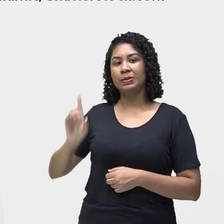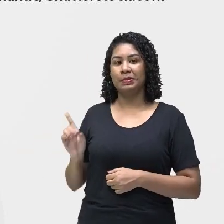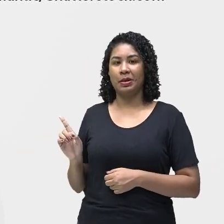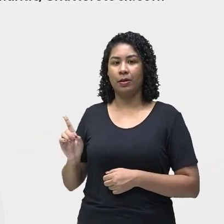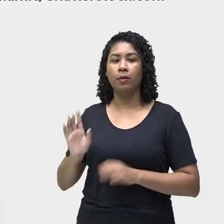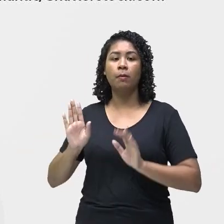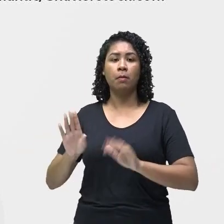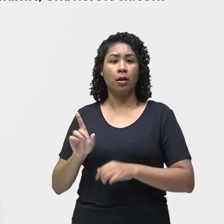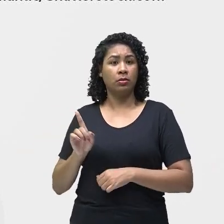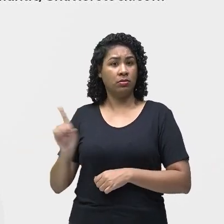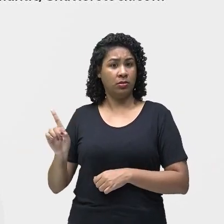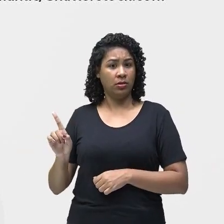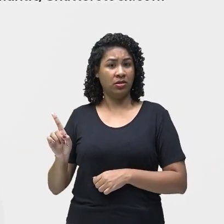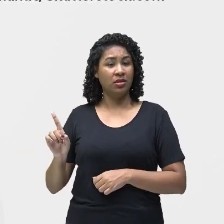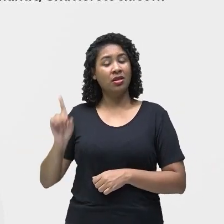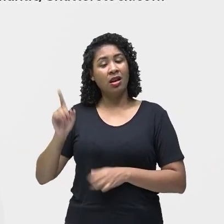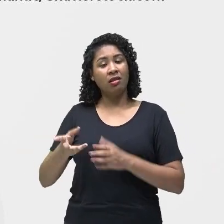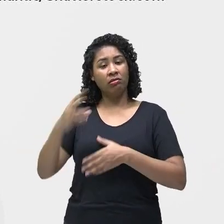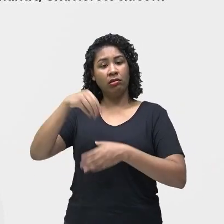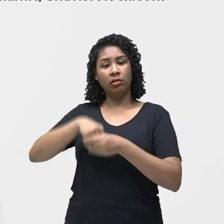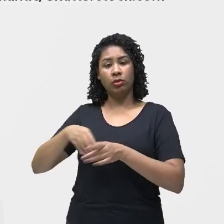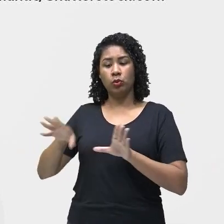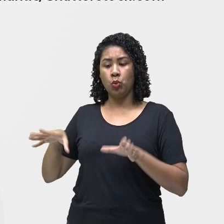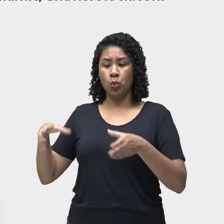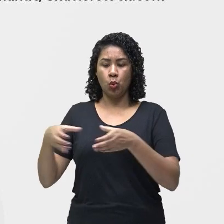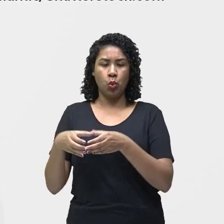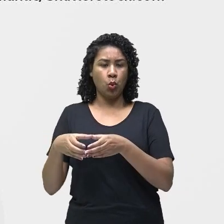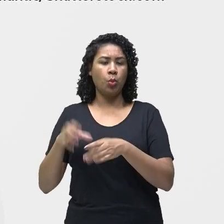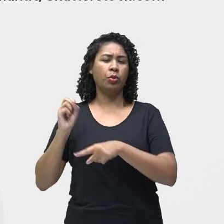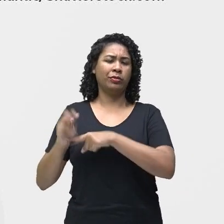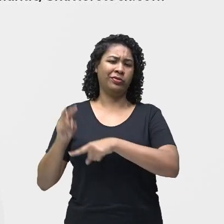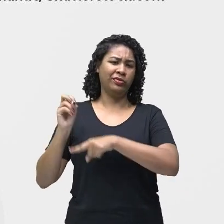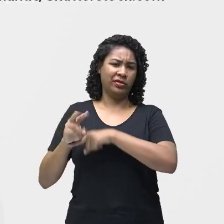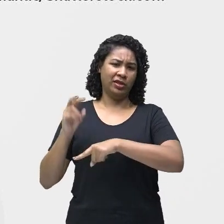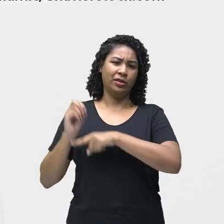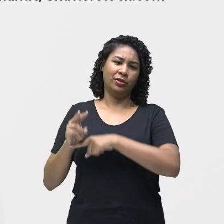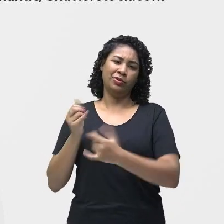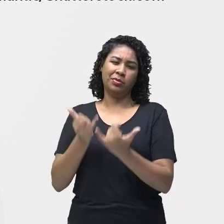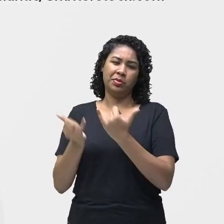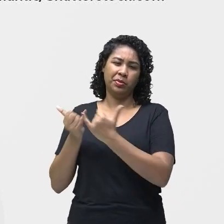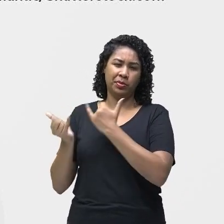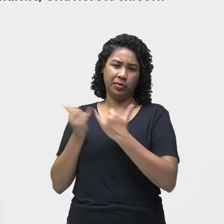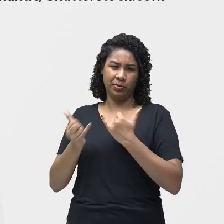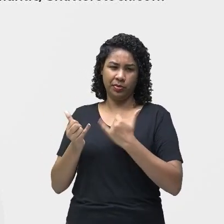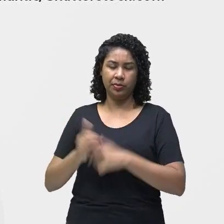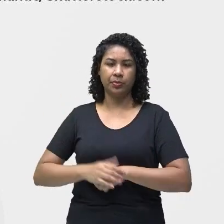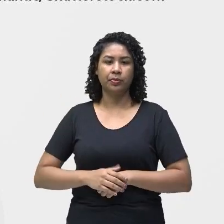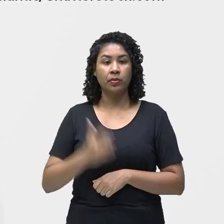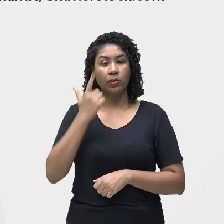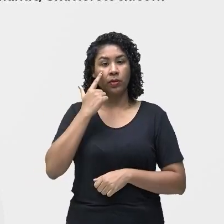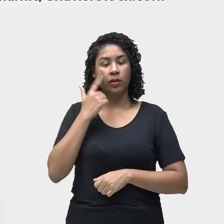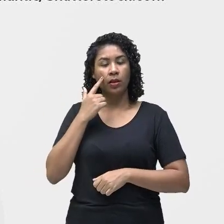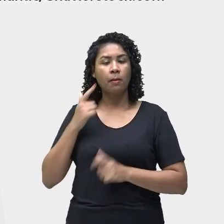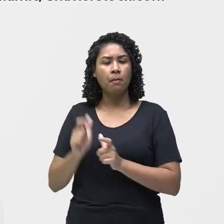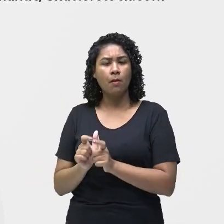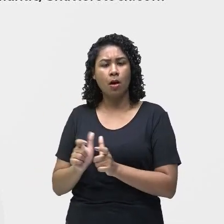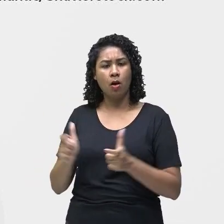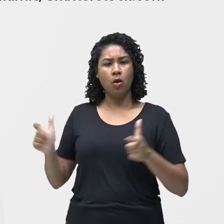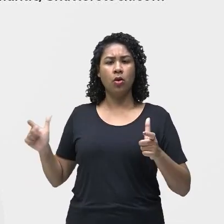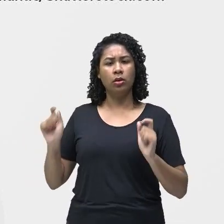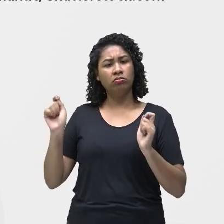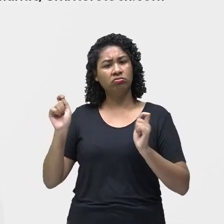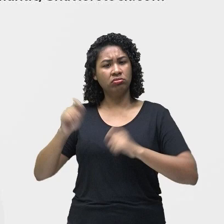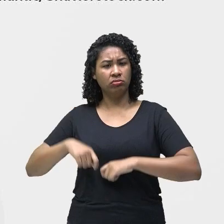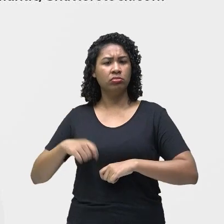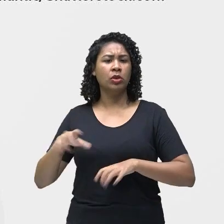Mas o coronavírus, ele faz parte de uma extensa família de vírus que se assemelham. Muitos deles já nos infectaram diversas